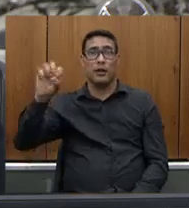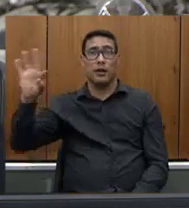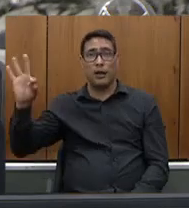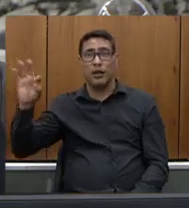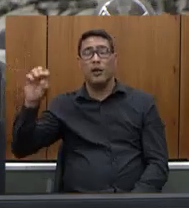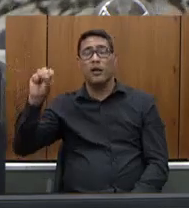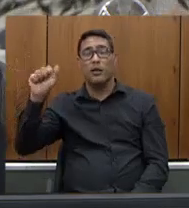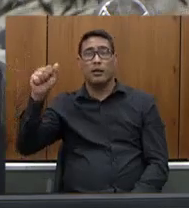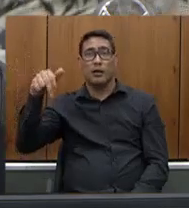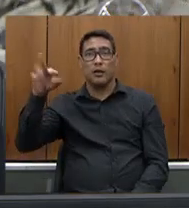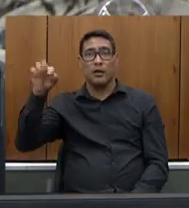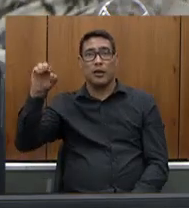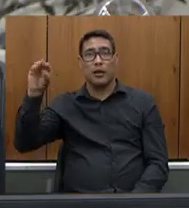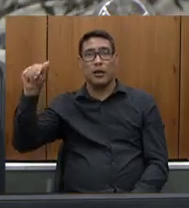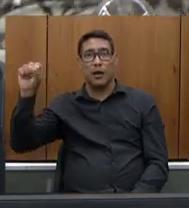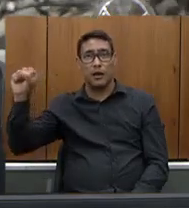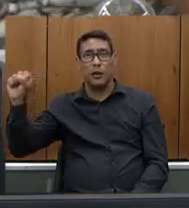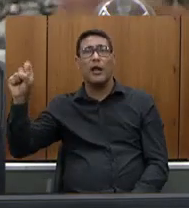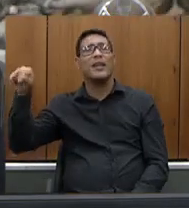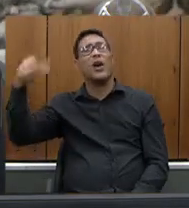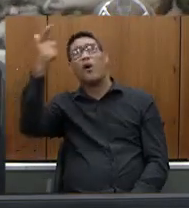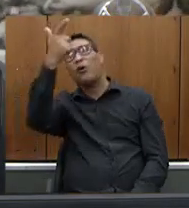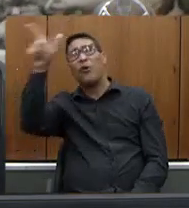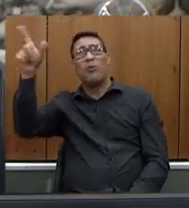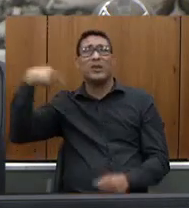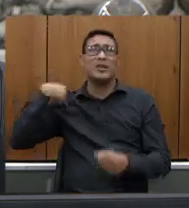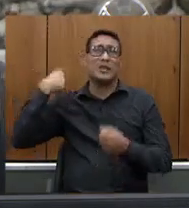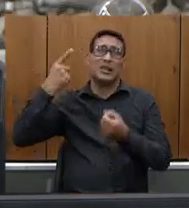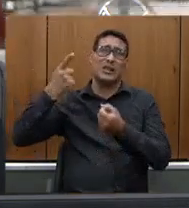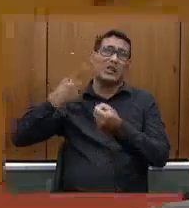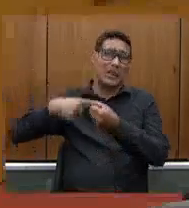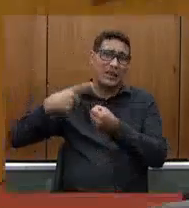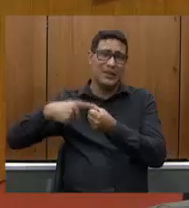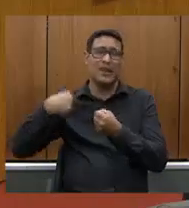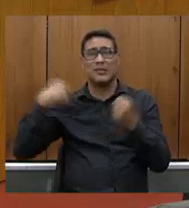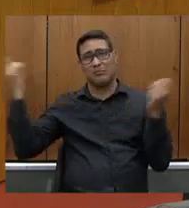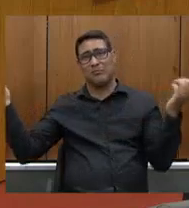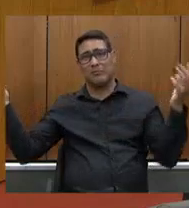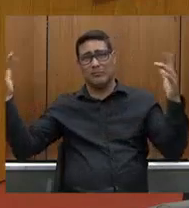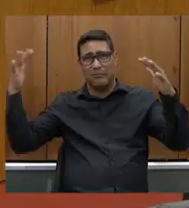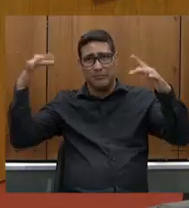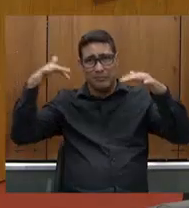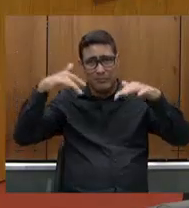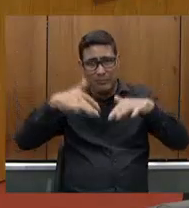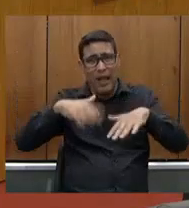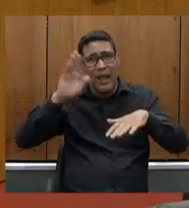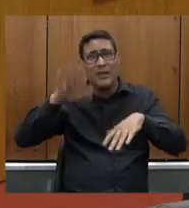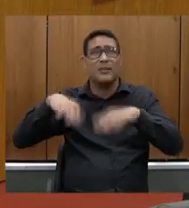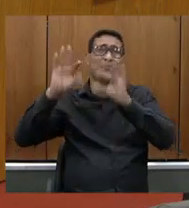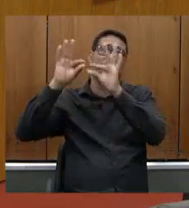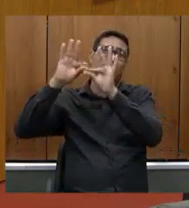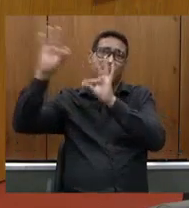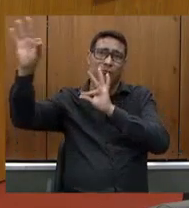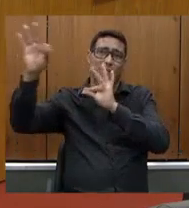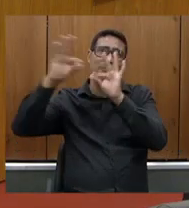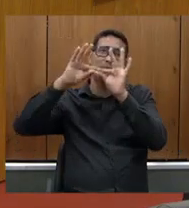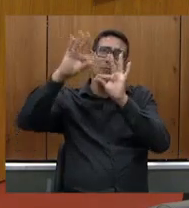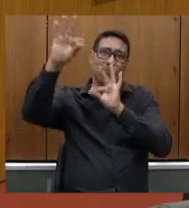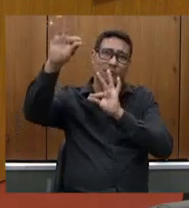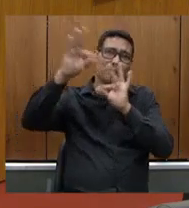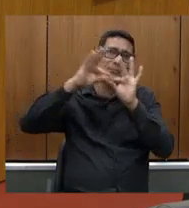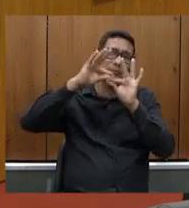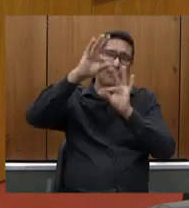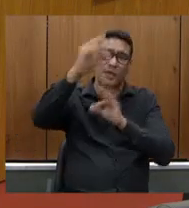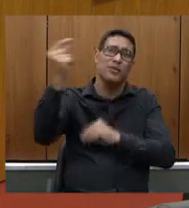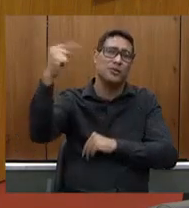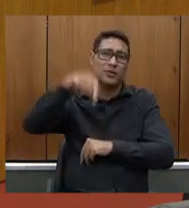precisando ir para Uberlândia Uberaba nós estamos falando de Unaí lá para Uberlândia Uberaba é muito longe e a gente vem buscando